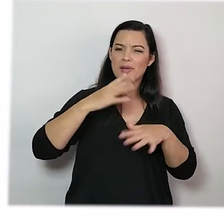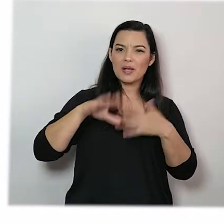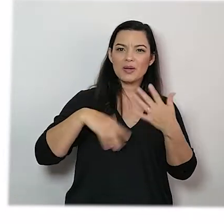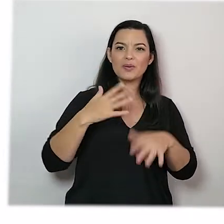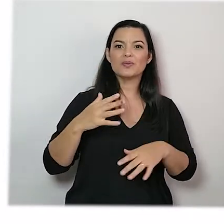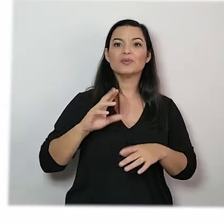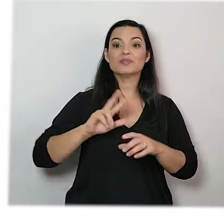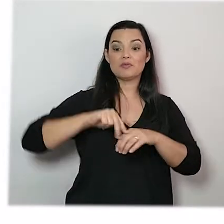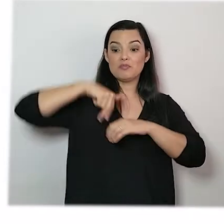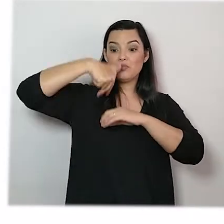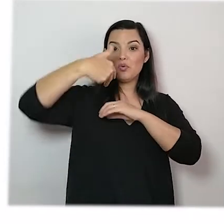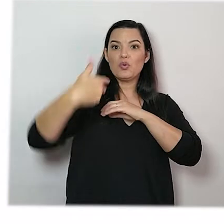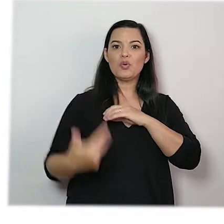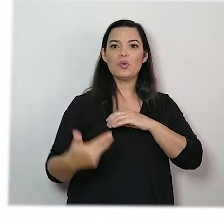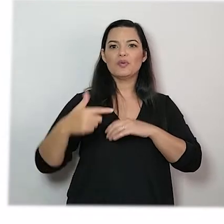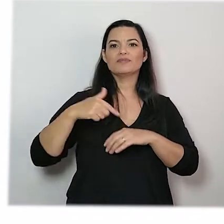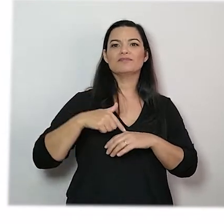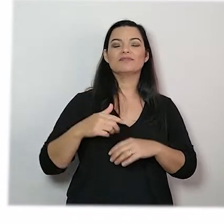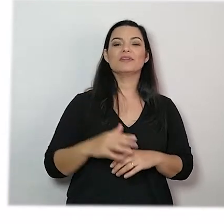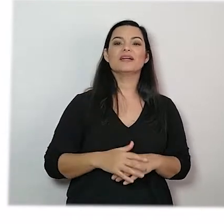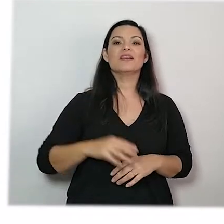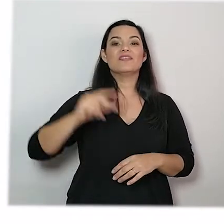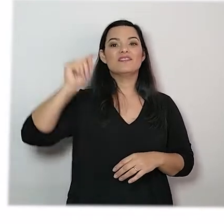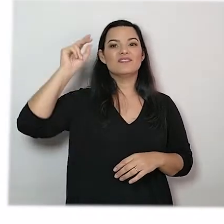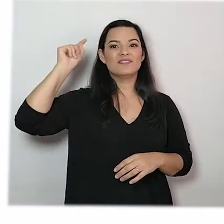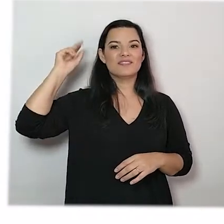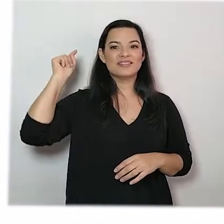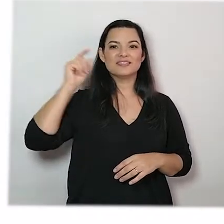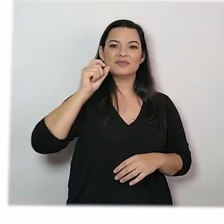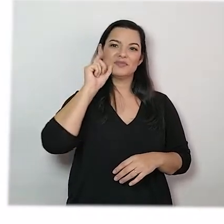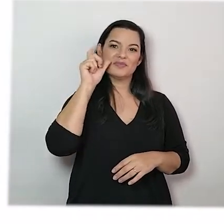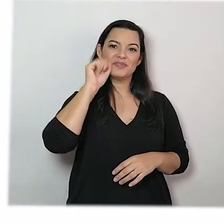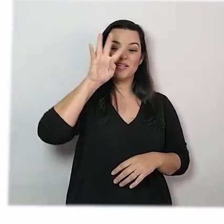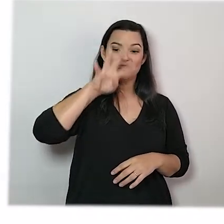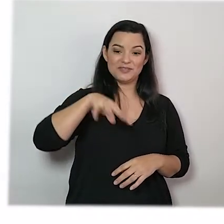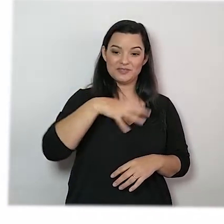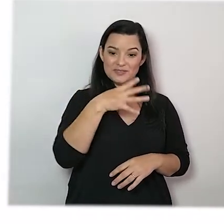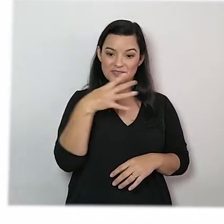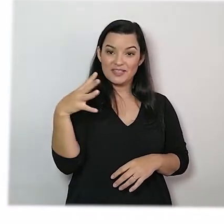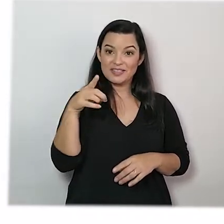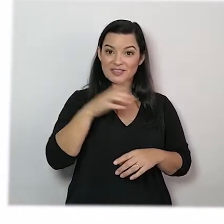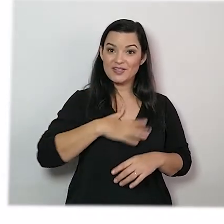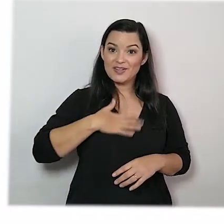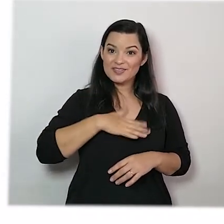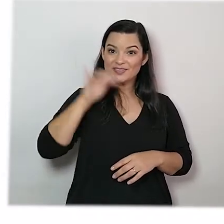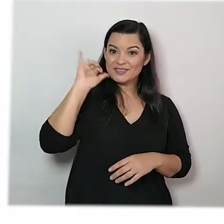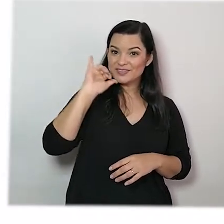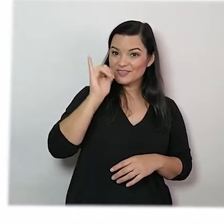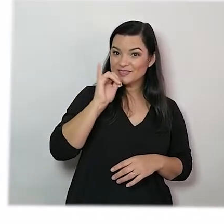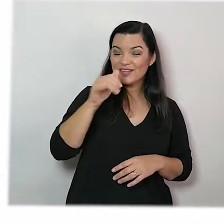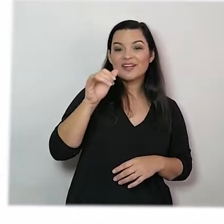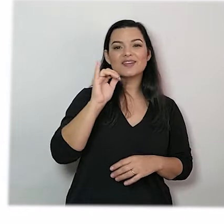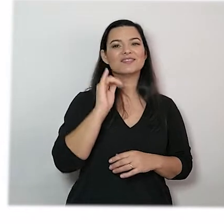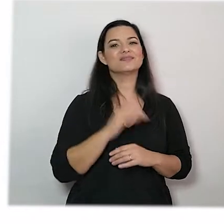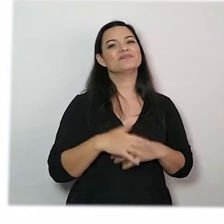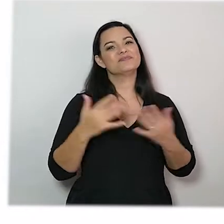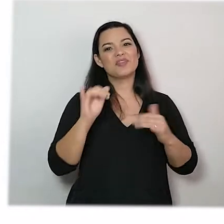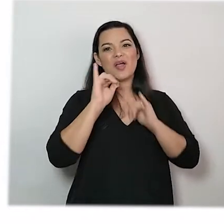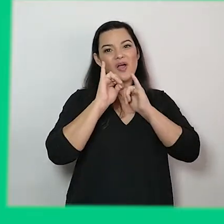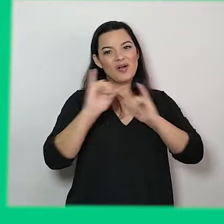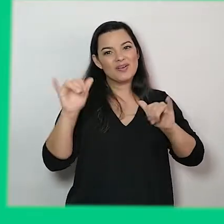Era uma vez um gato xadrez. Quem gostou dessa história? Que conte outra vez!